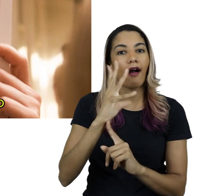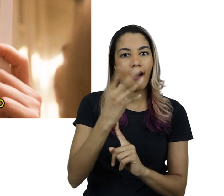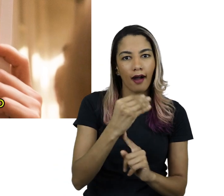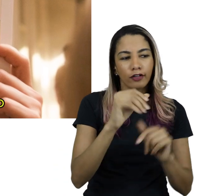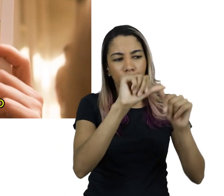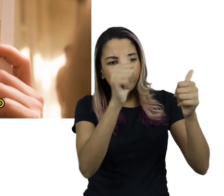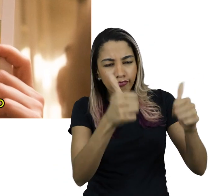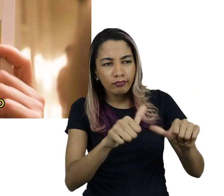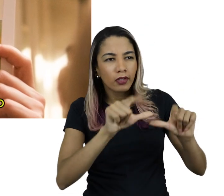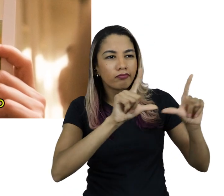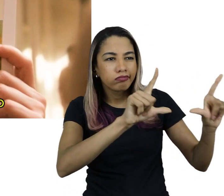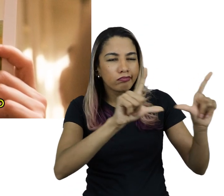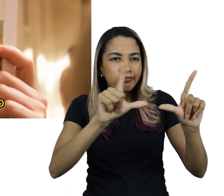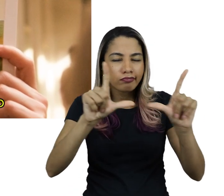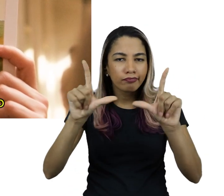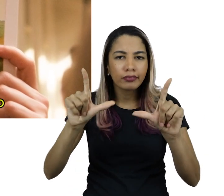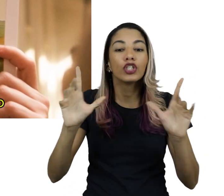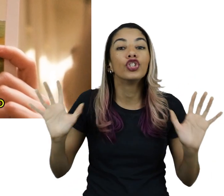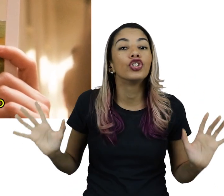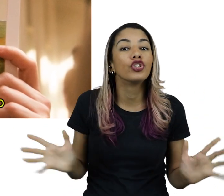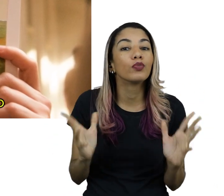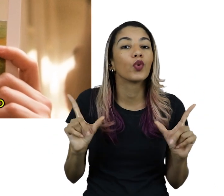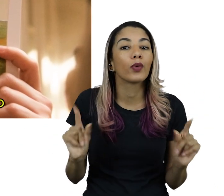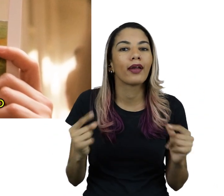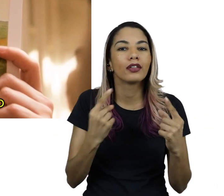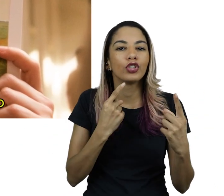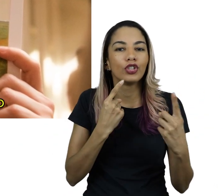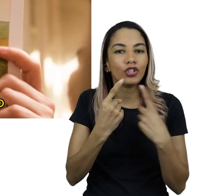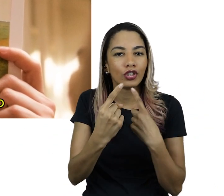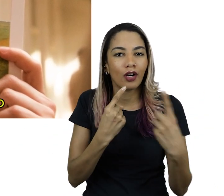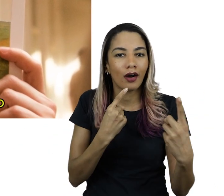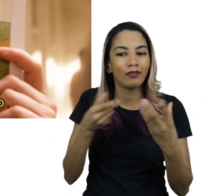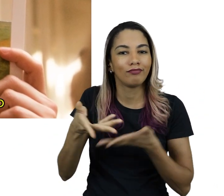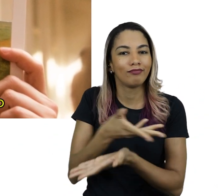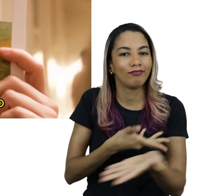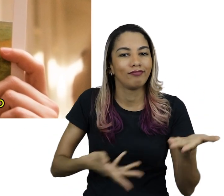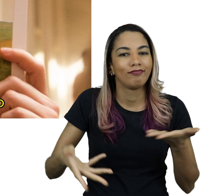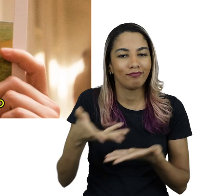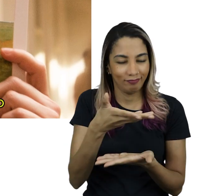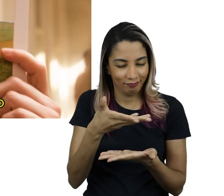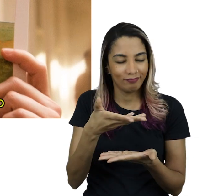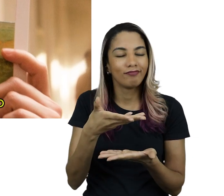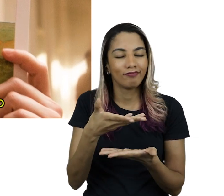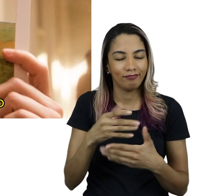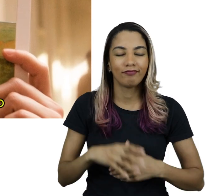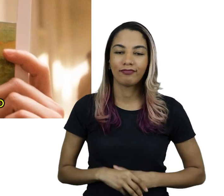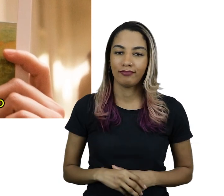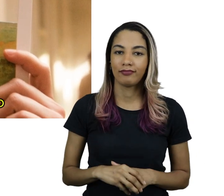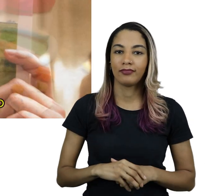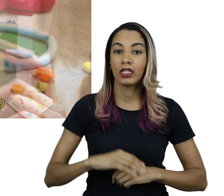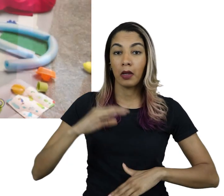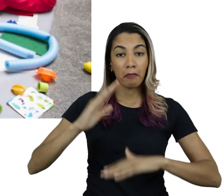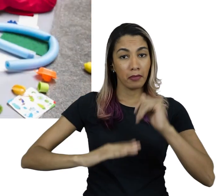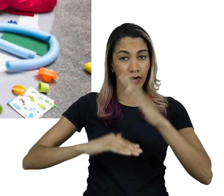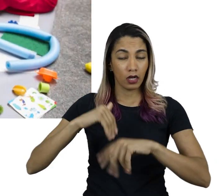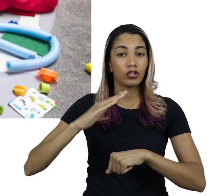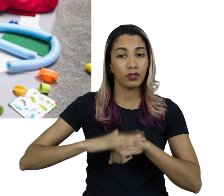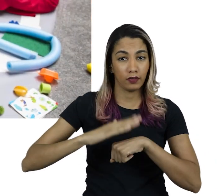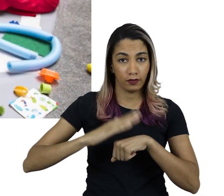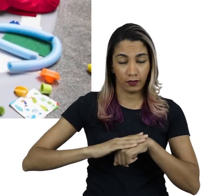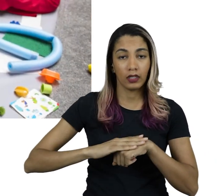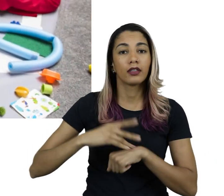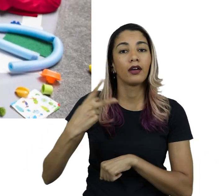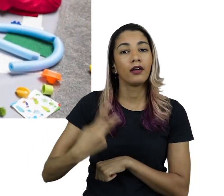a partir das obras de arte, fomentar a interação e o diálogo entre os componentes do grupo familiar. As